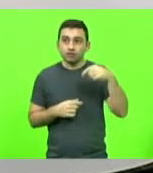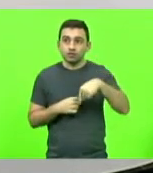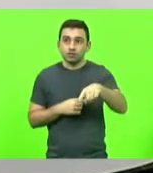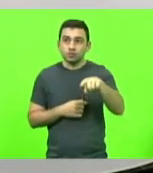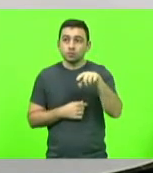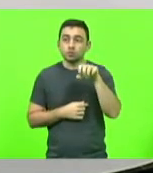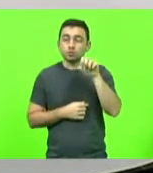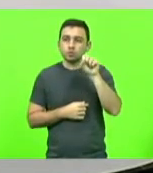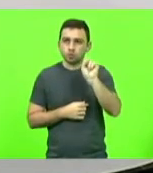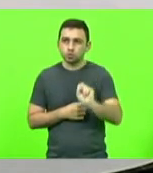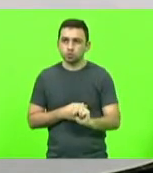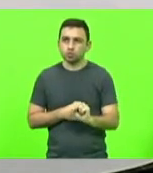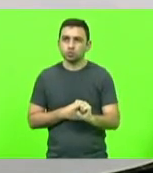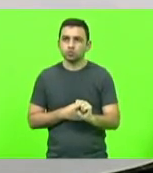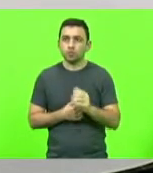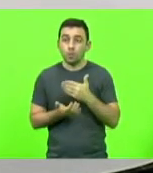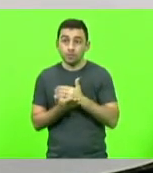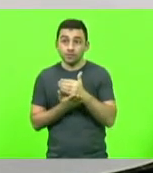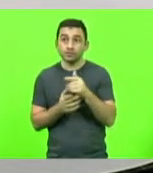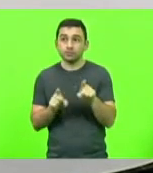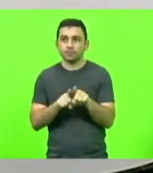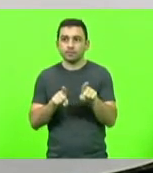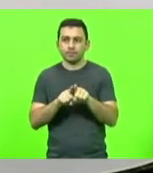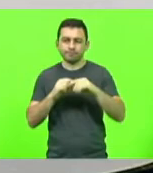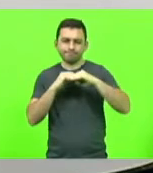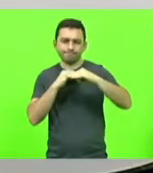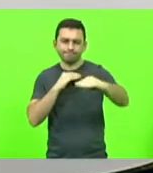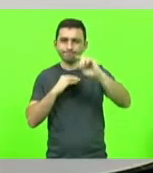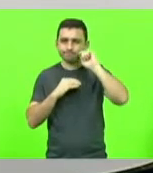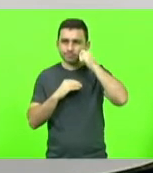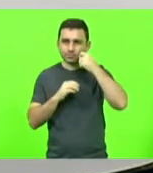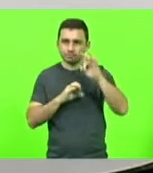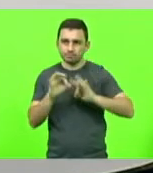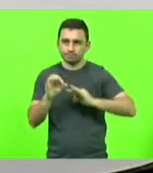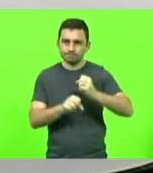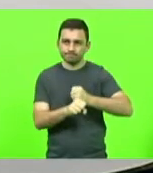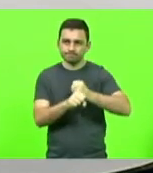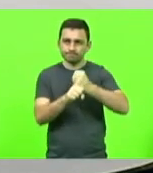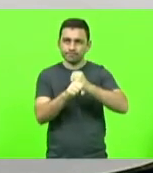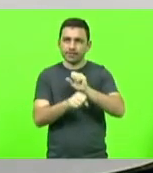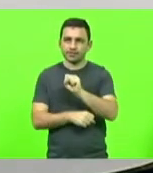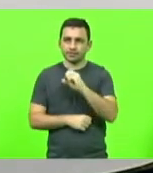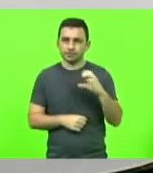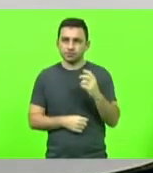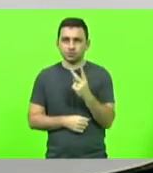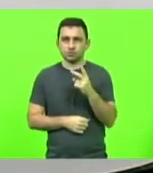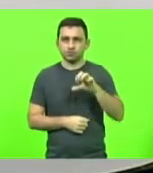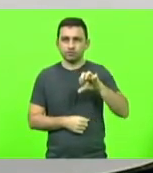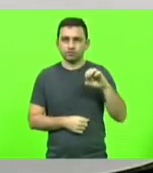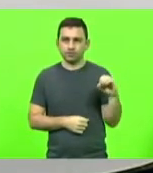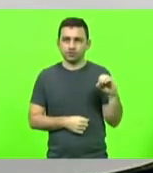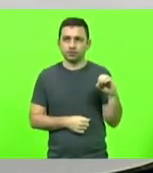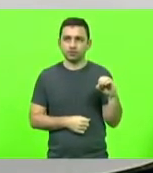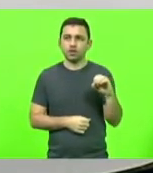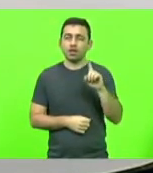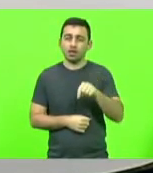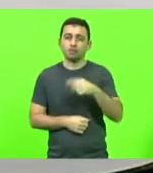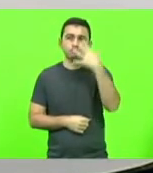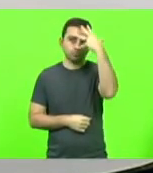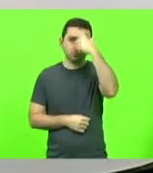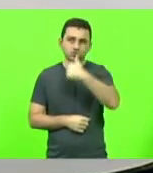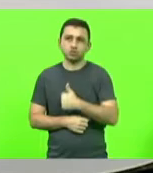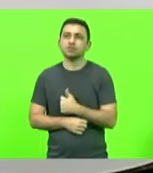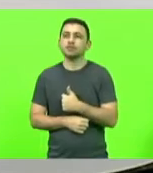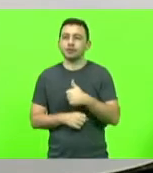iniciada a pavimentação de um trecho da SC290 que compreende a belíssima Praia Grande,